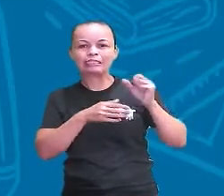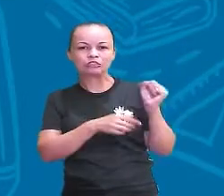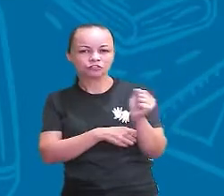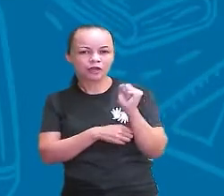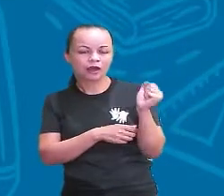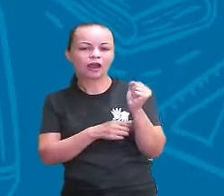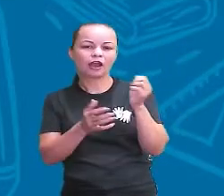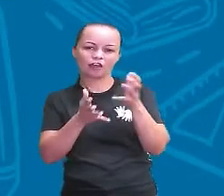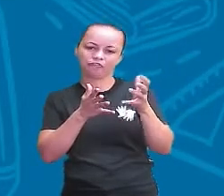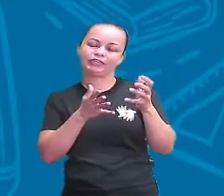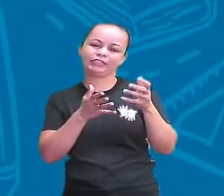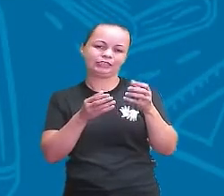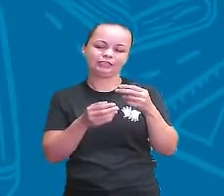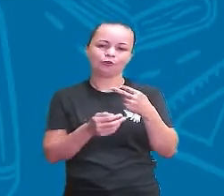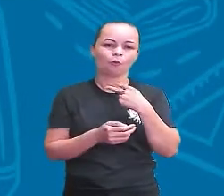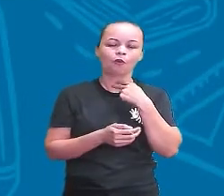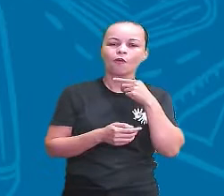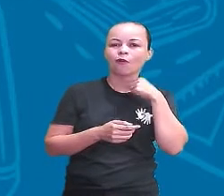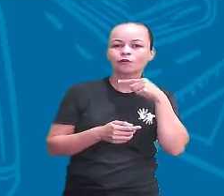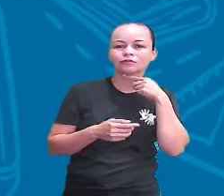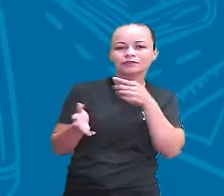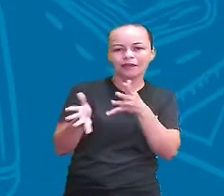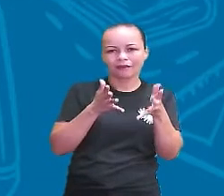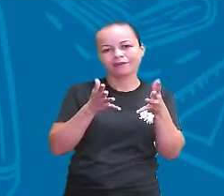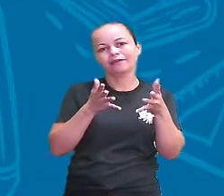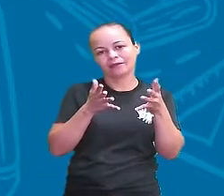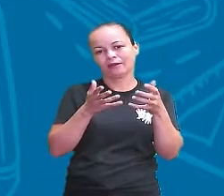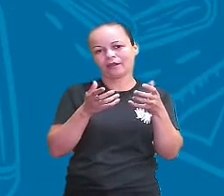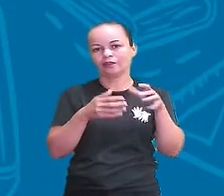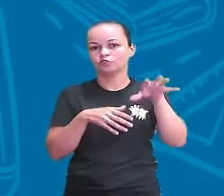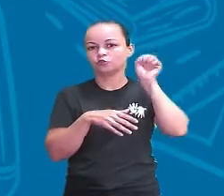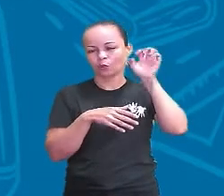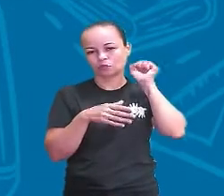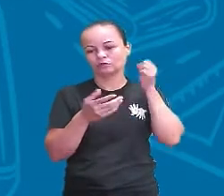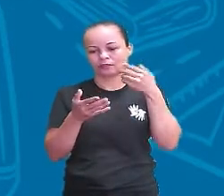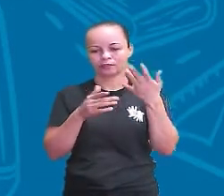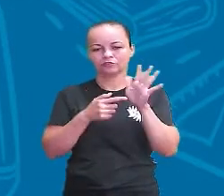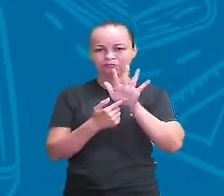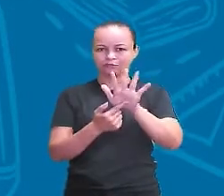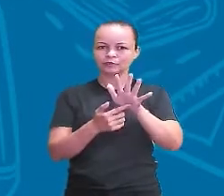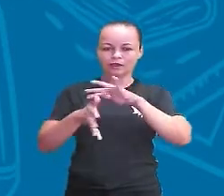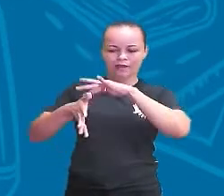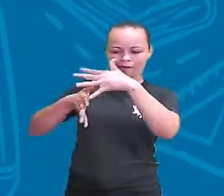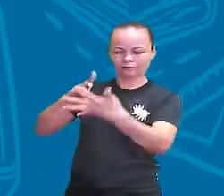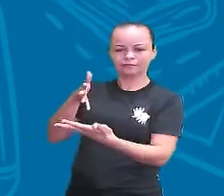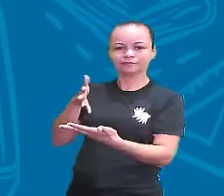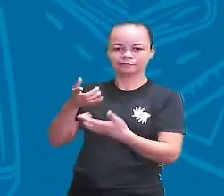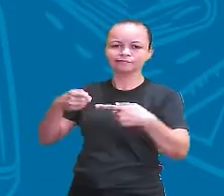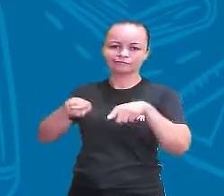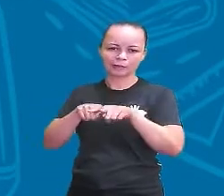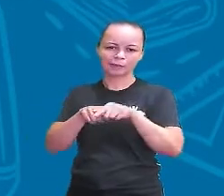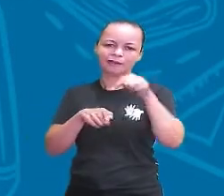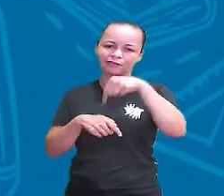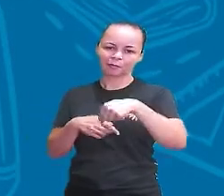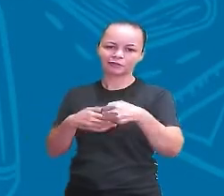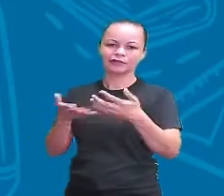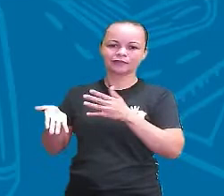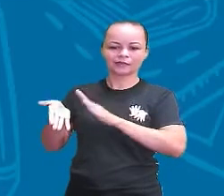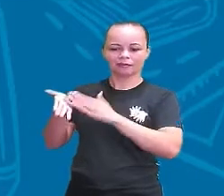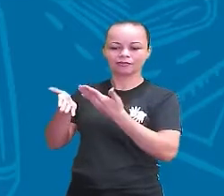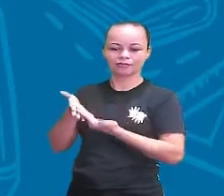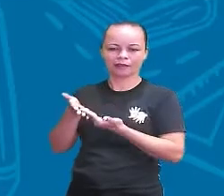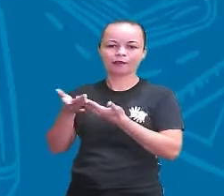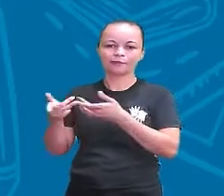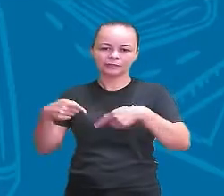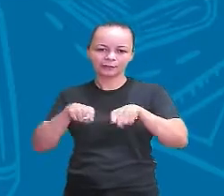irreversíveis. E vocês conhecem a língua de sinais? Olha ela aí, tá vendo? E também nós temos aqui, nossa intérprete que tá aqui mostrando pra gente